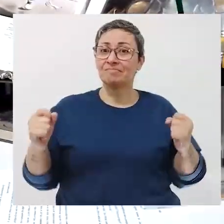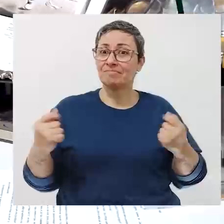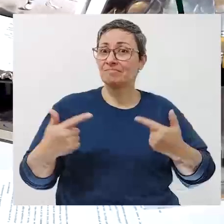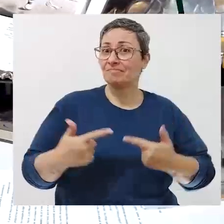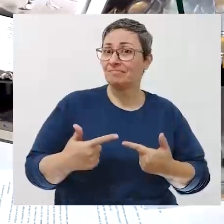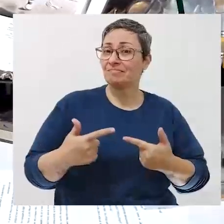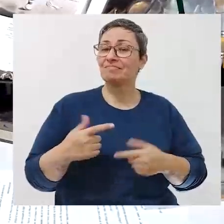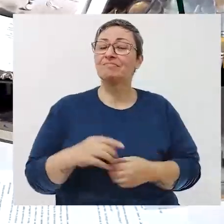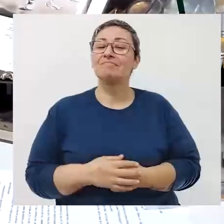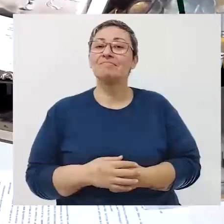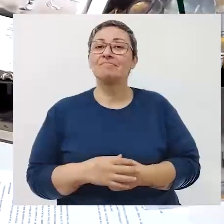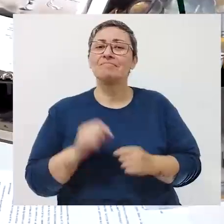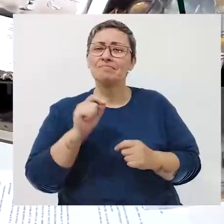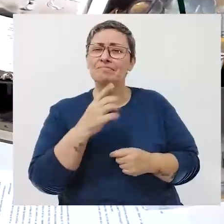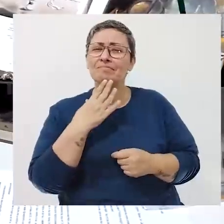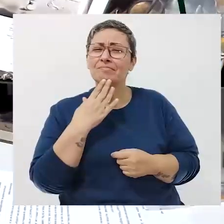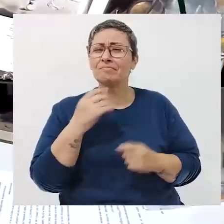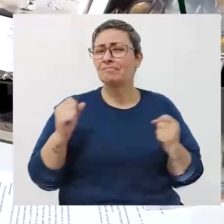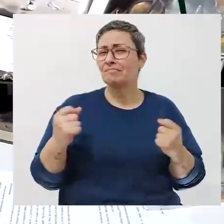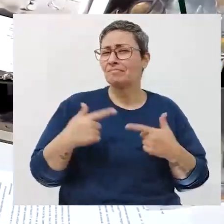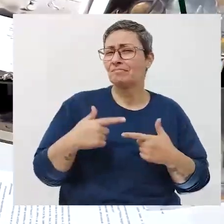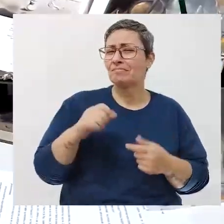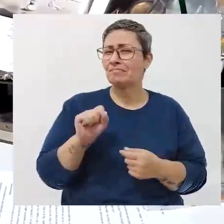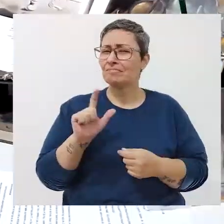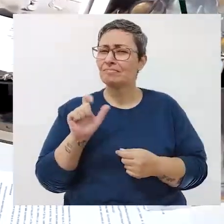Você sabe o que é um Islam?